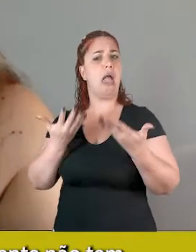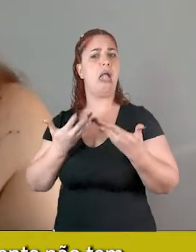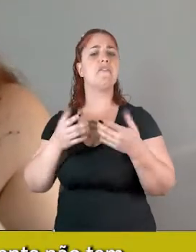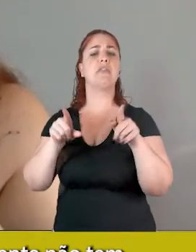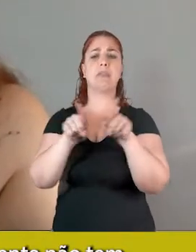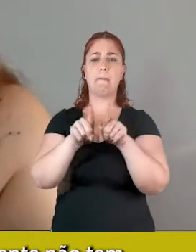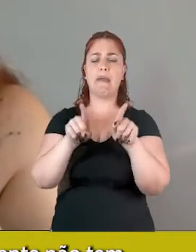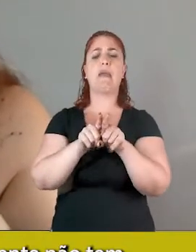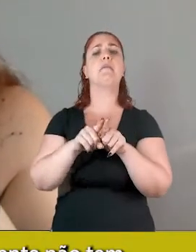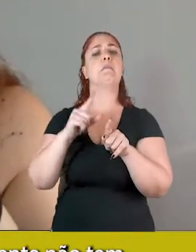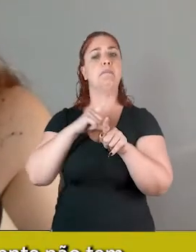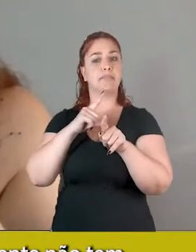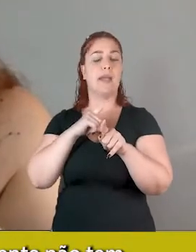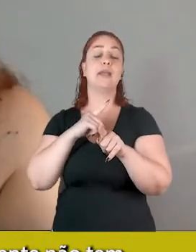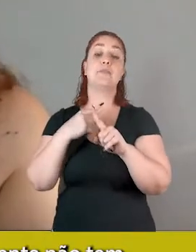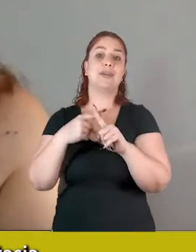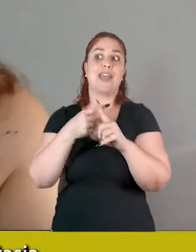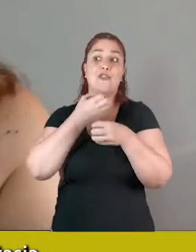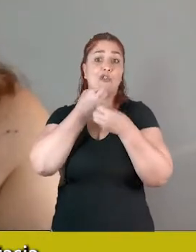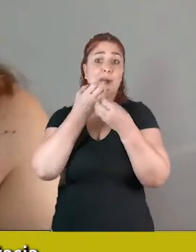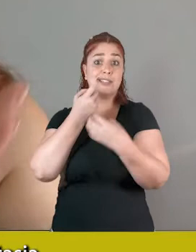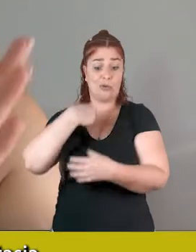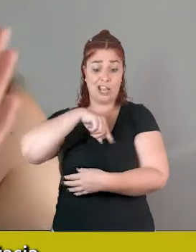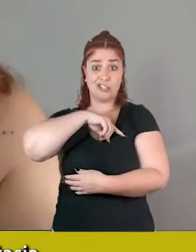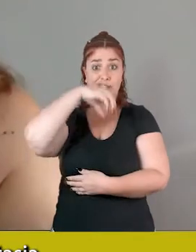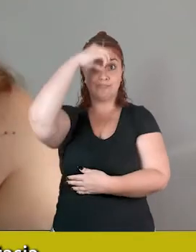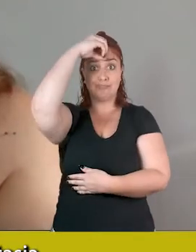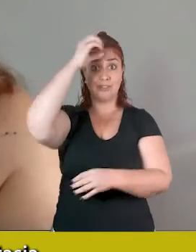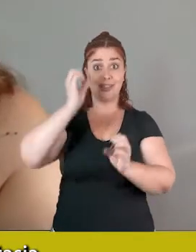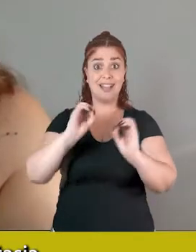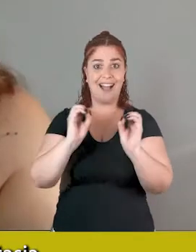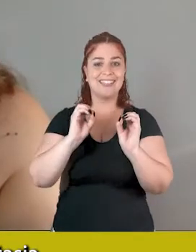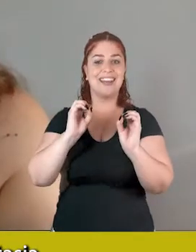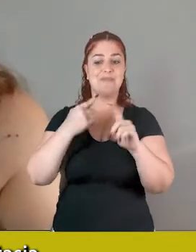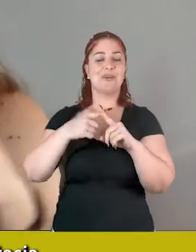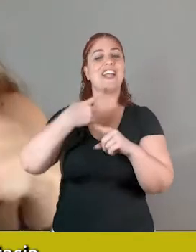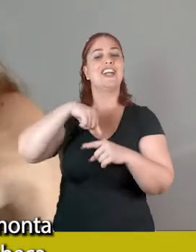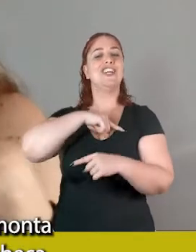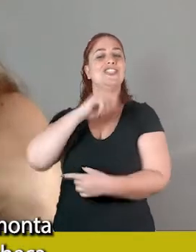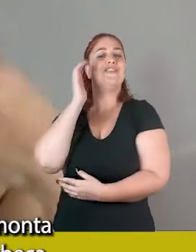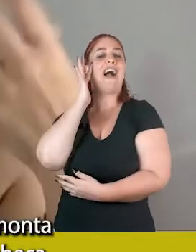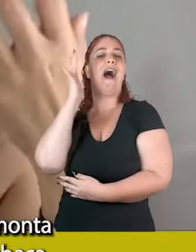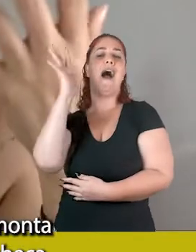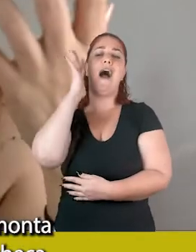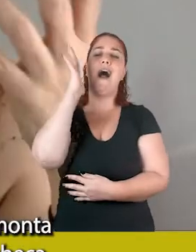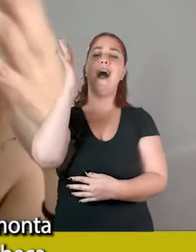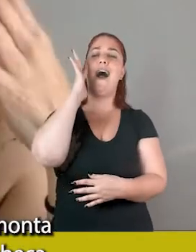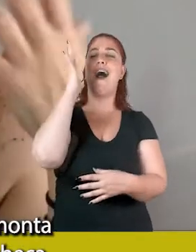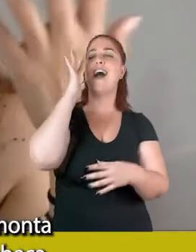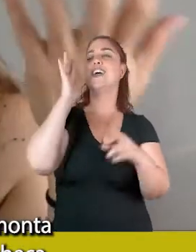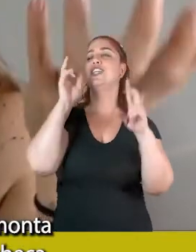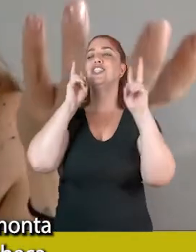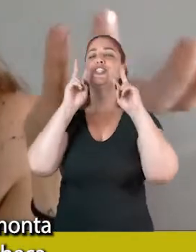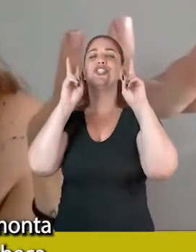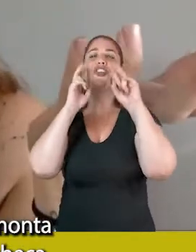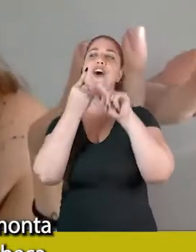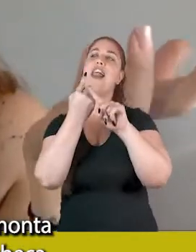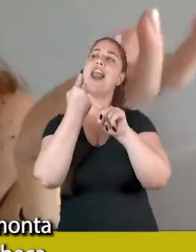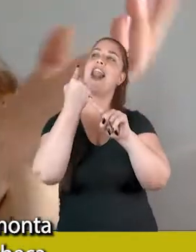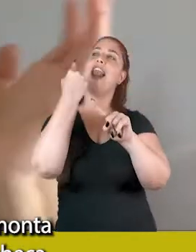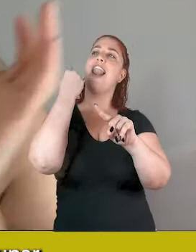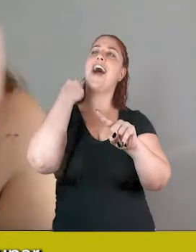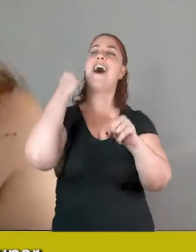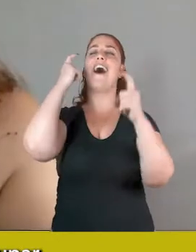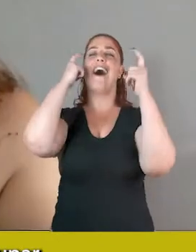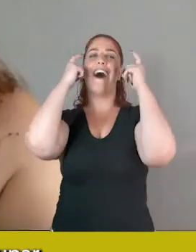muita informação que a gente não tem, essa coisa da fantasia, de como a gente monta, talvez, na nossa